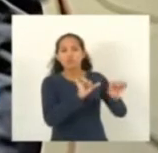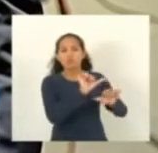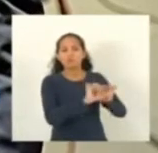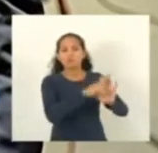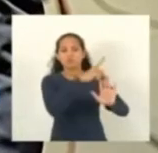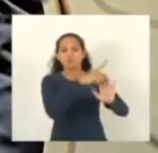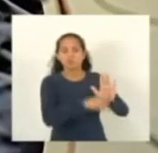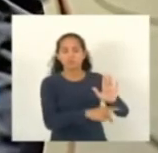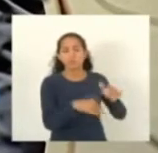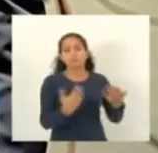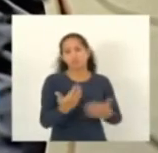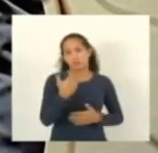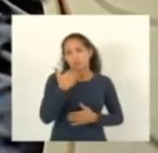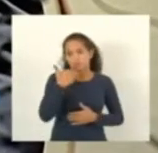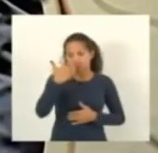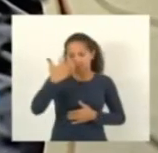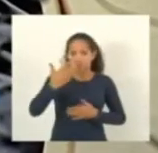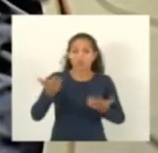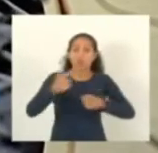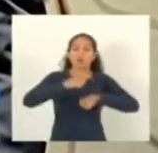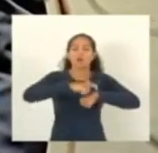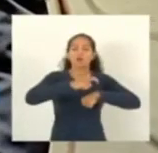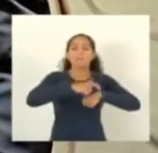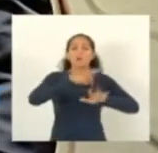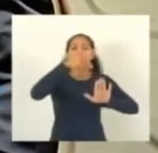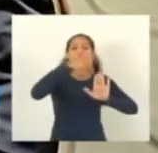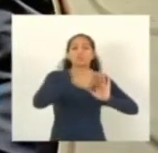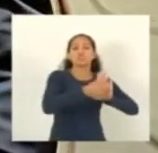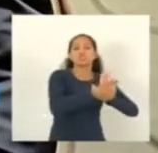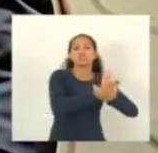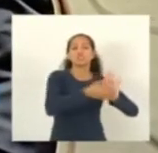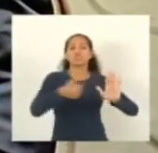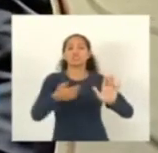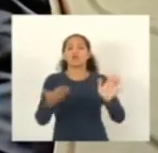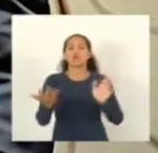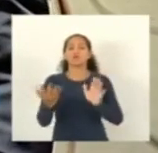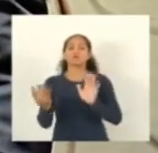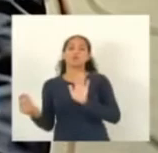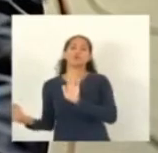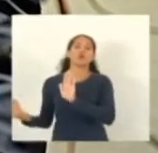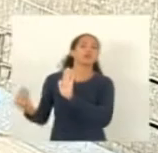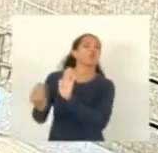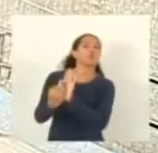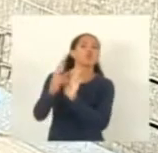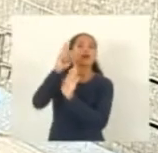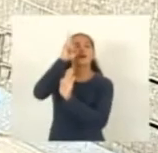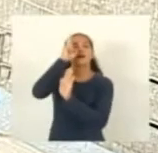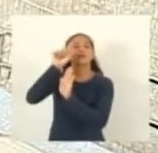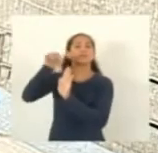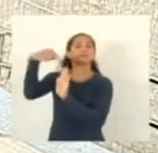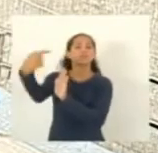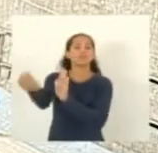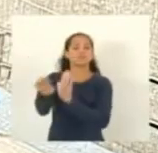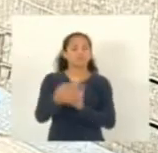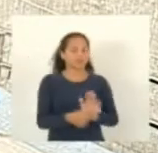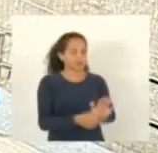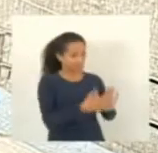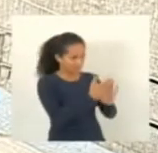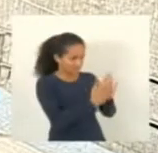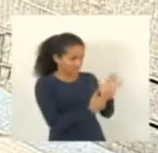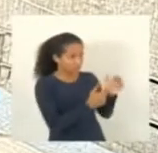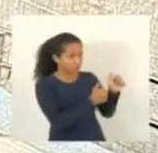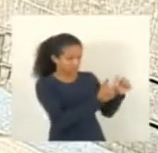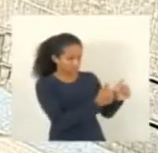eu vou pedir baixada de pauta para que o projeto seja votado na segunda-feira. É regimental. Muito obrigado. quero